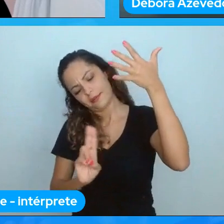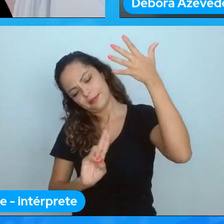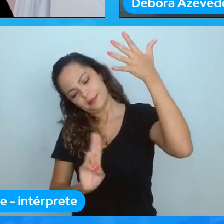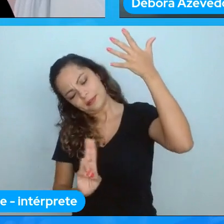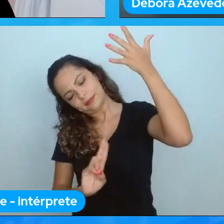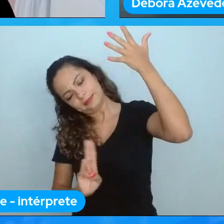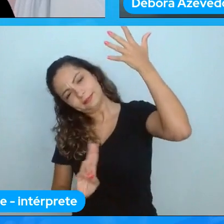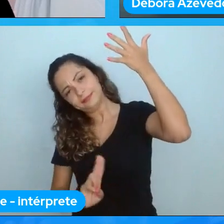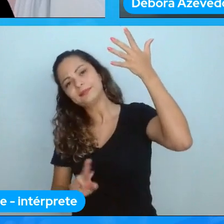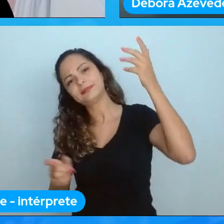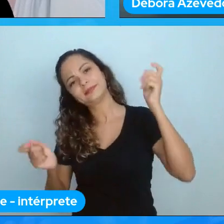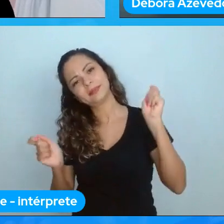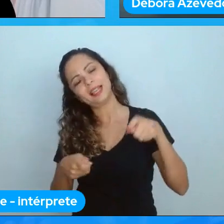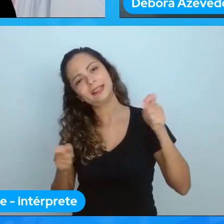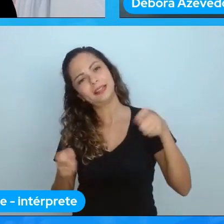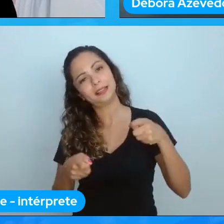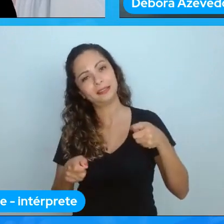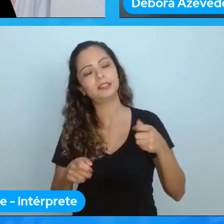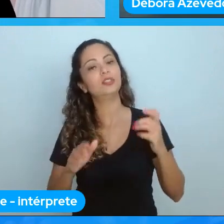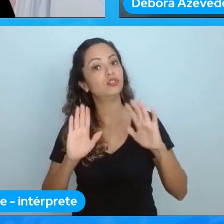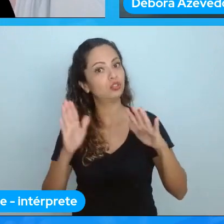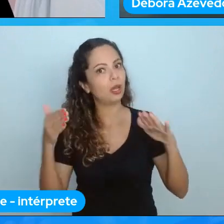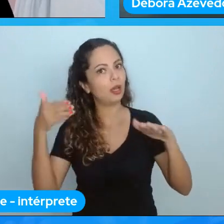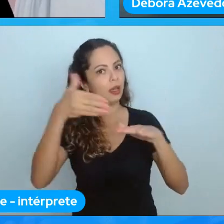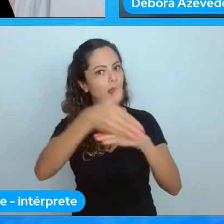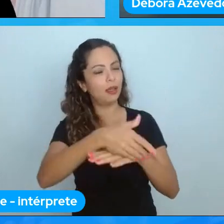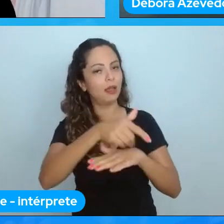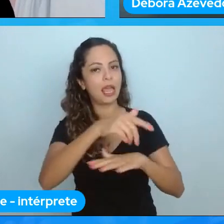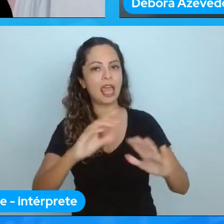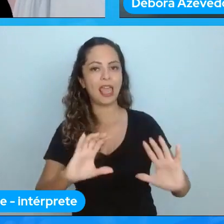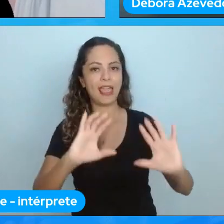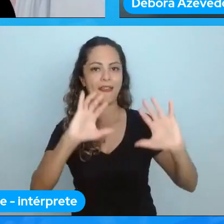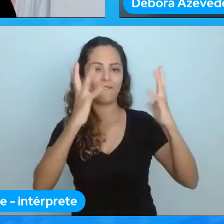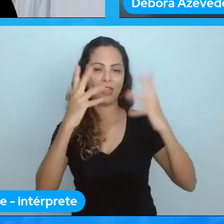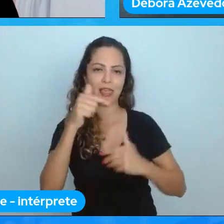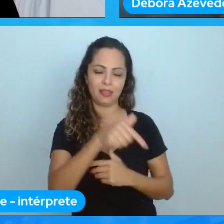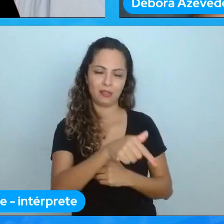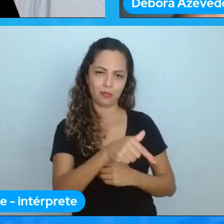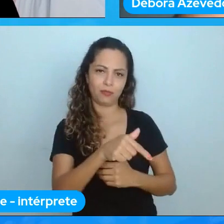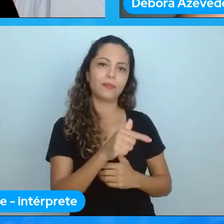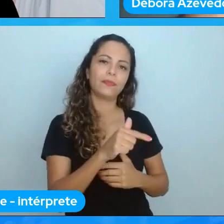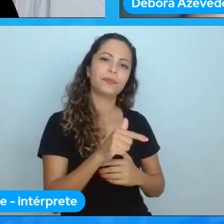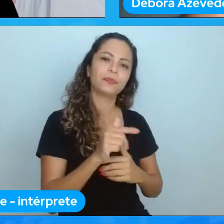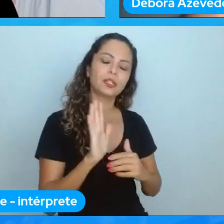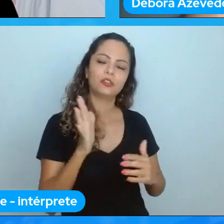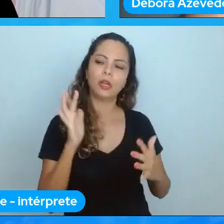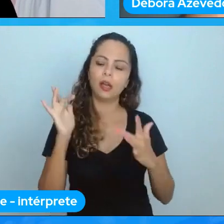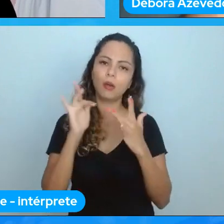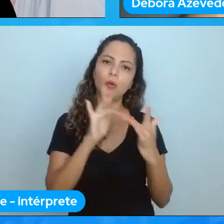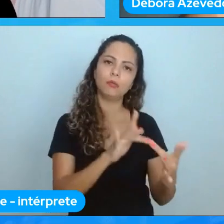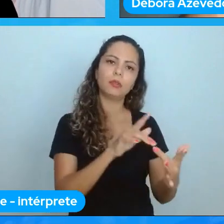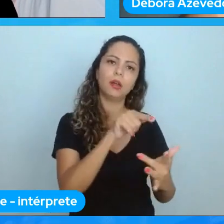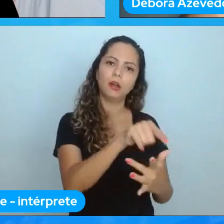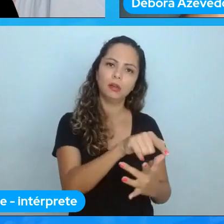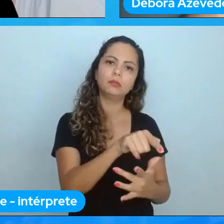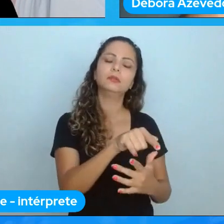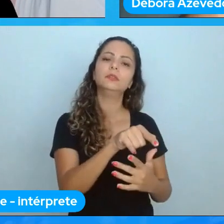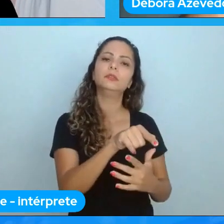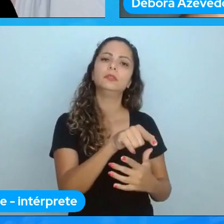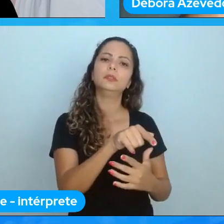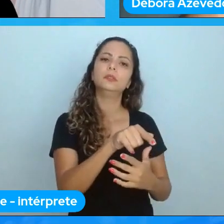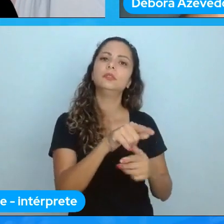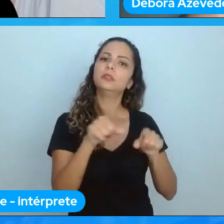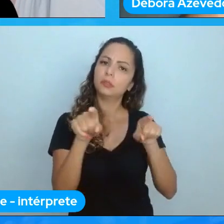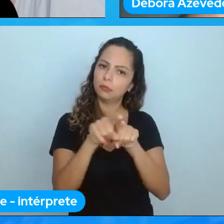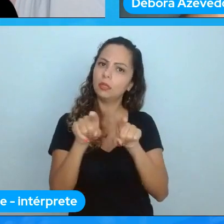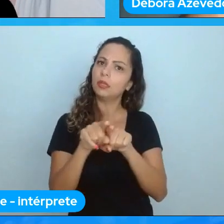é houveram eventos em que a gente teve a gente entrou em contato e houveram também palestras que a gente teve que assistir